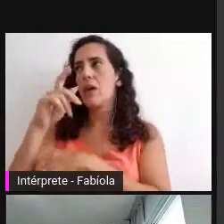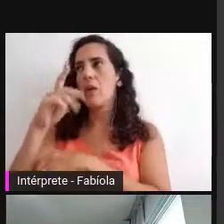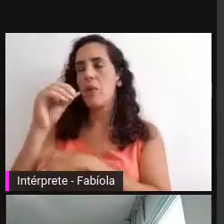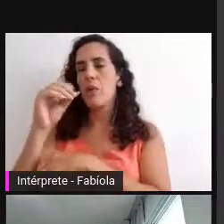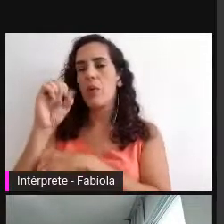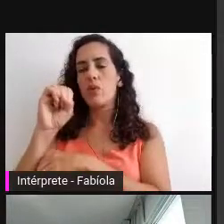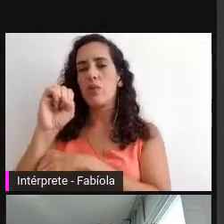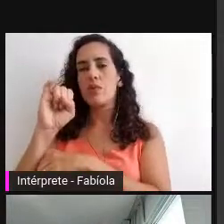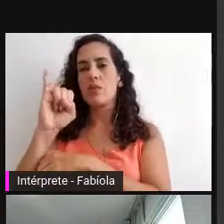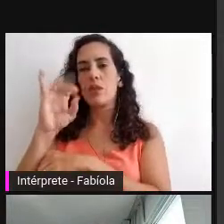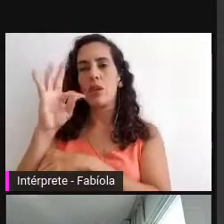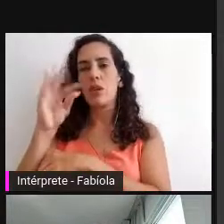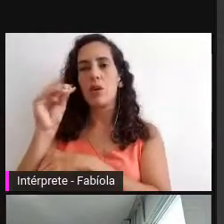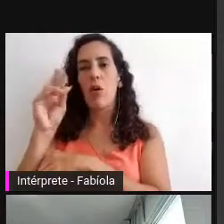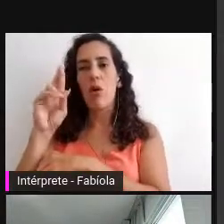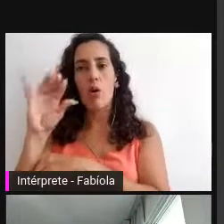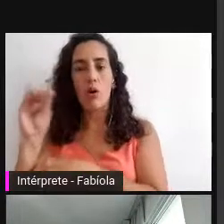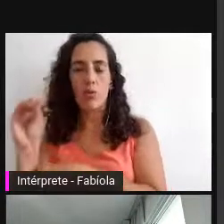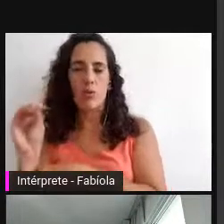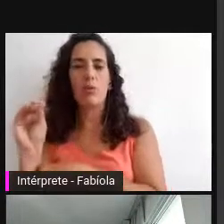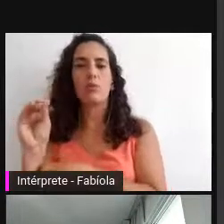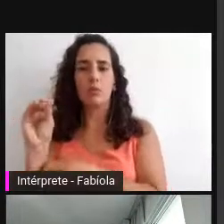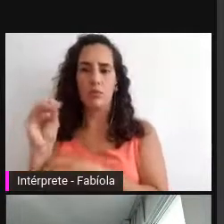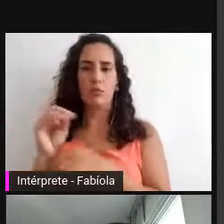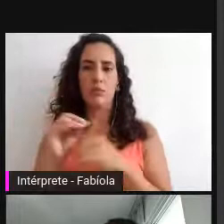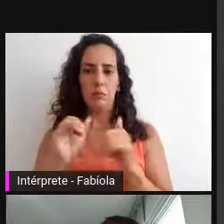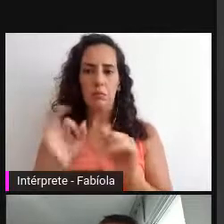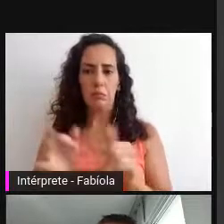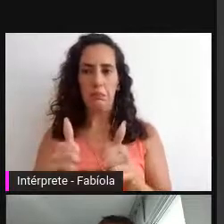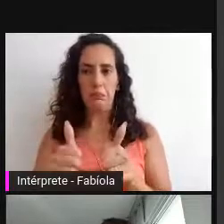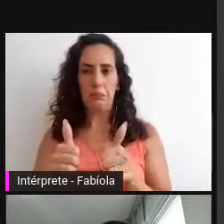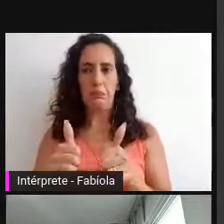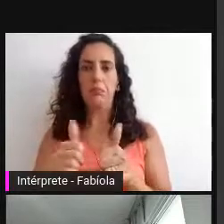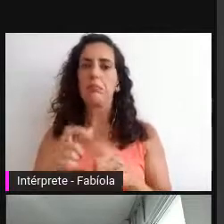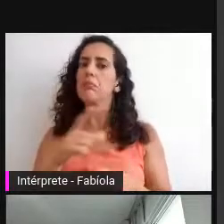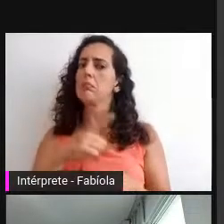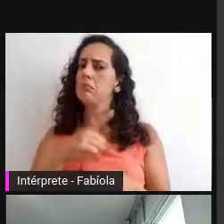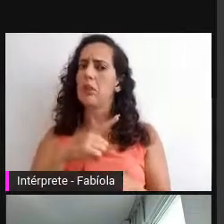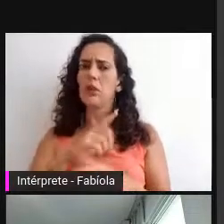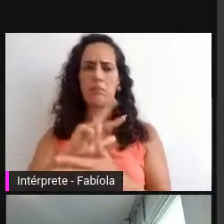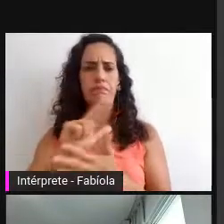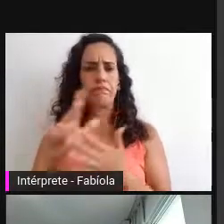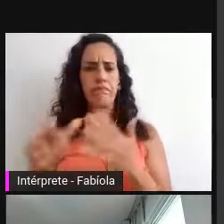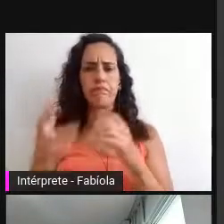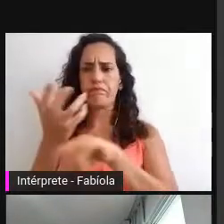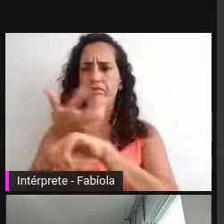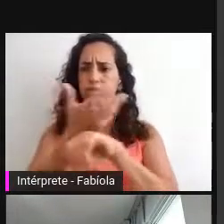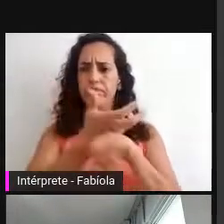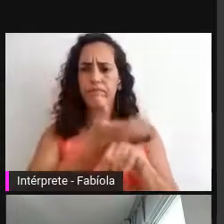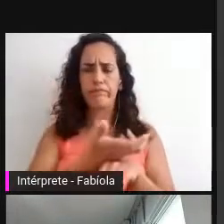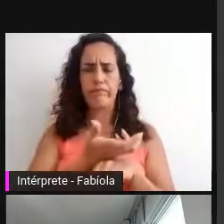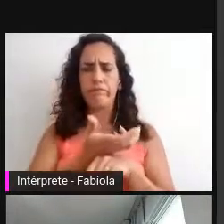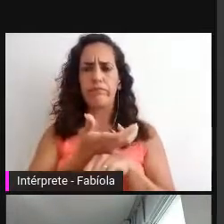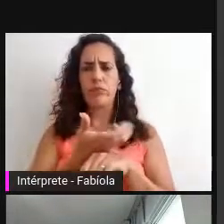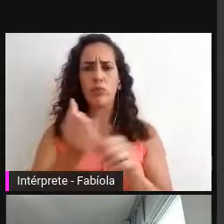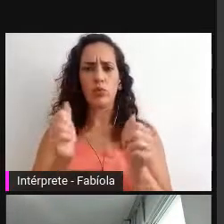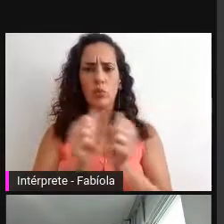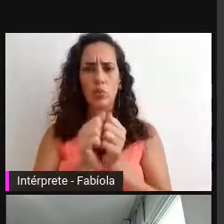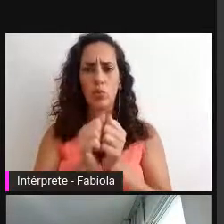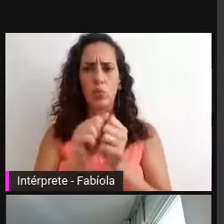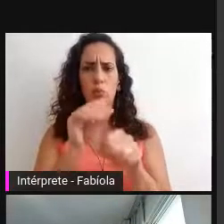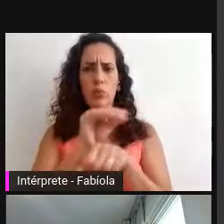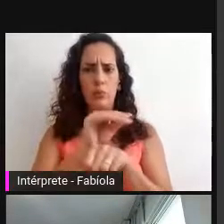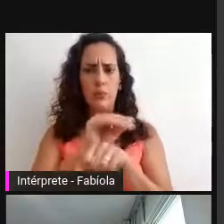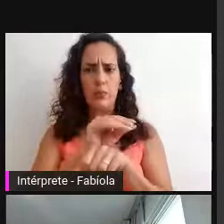biblioteconomia, da museologia e da TI. Profundamente interdisciplinar. E aí, com esta configuração da